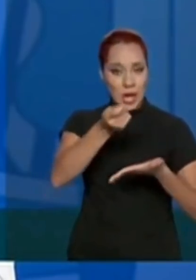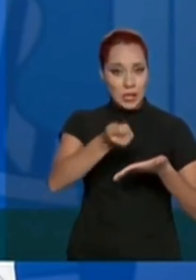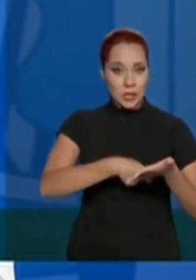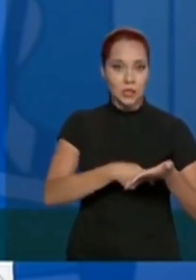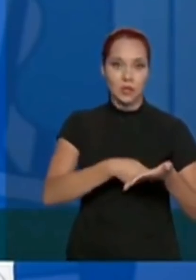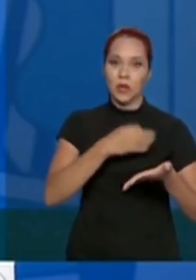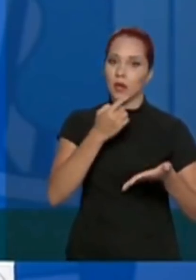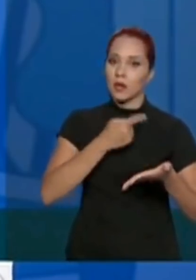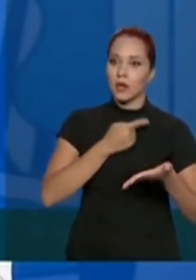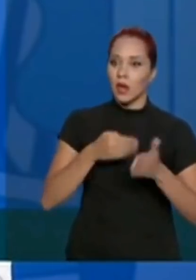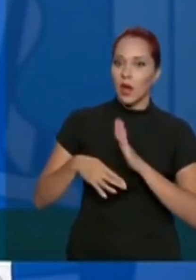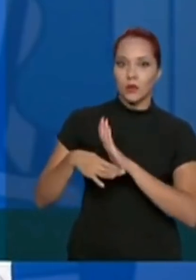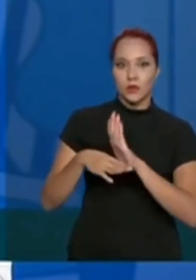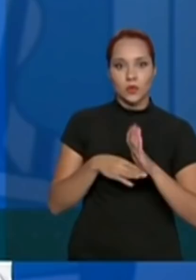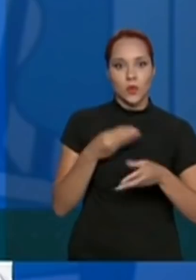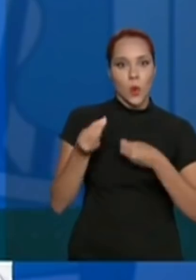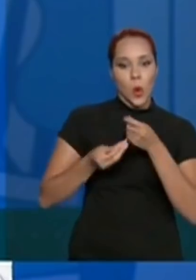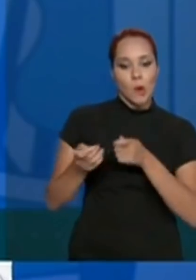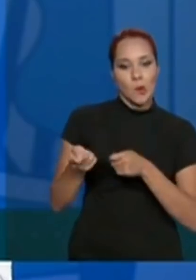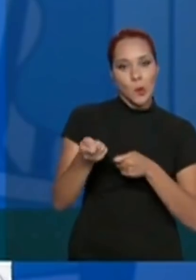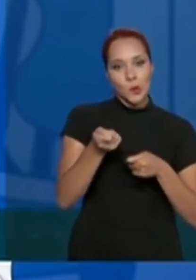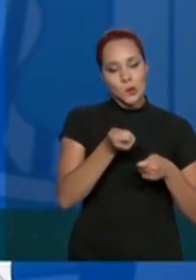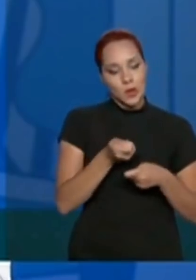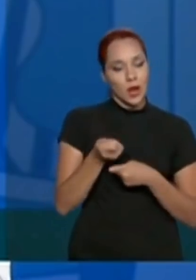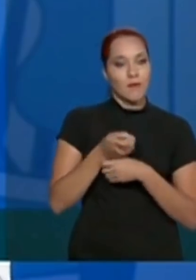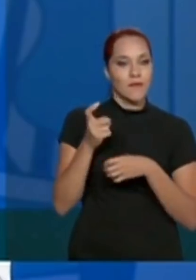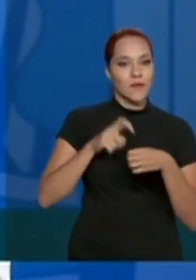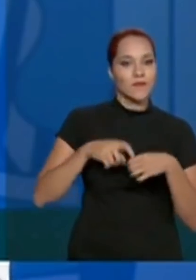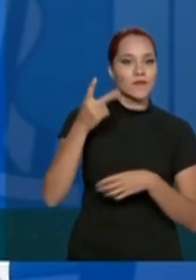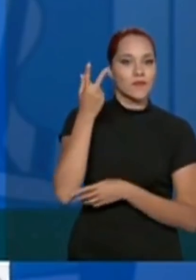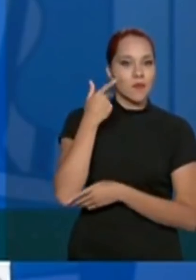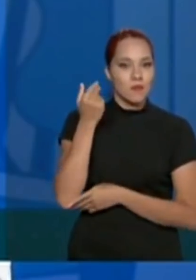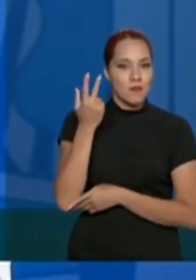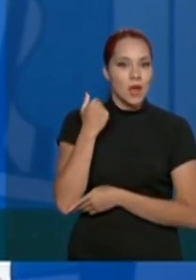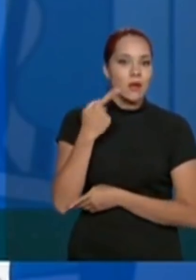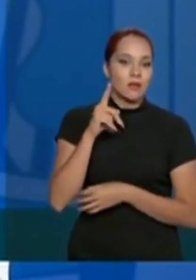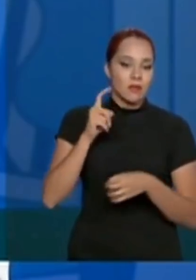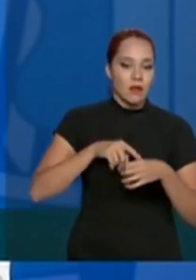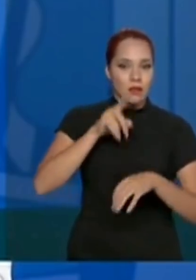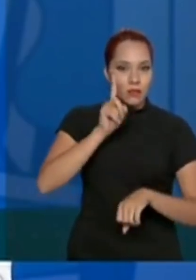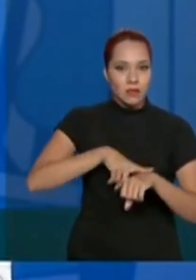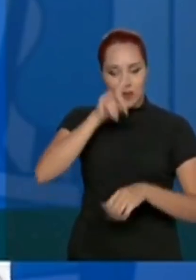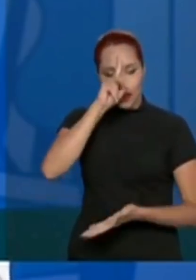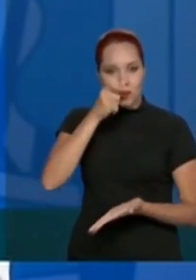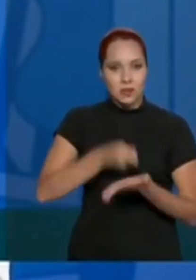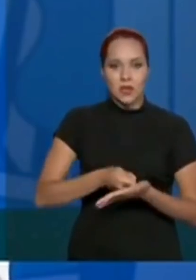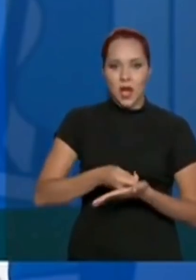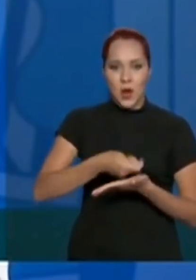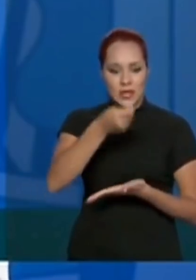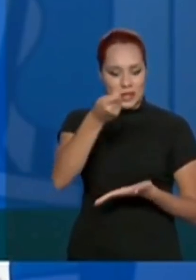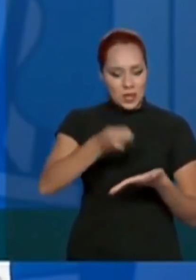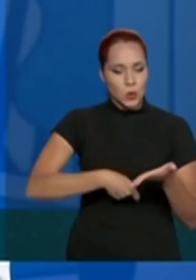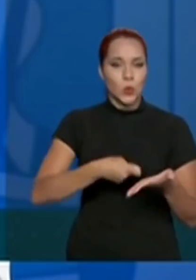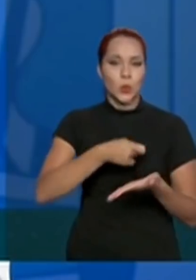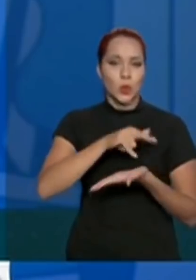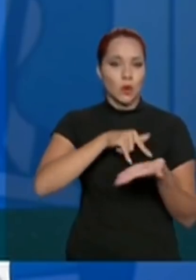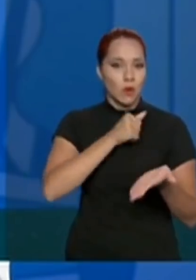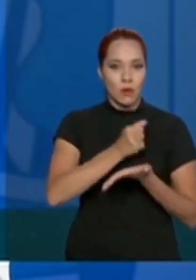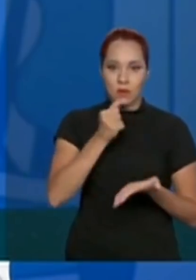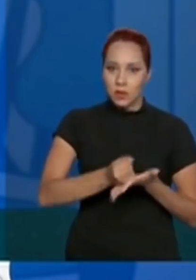situação de normalidade em termos de tomadas de decisão, assinaturas de contratos,